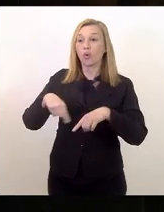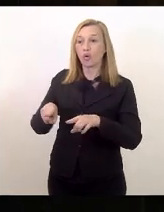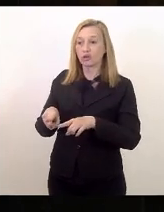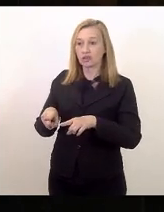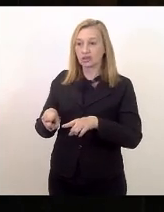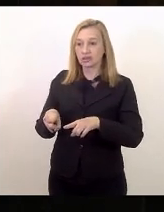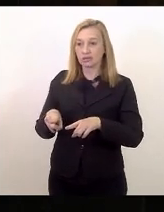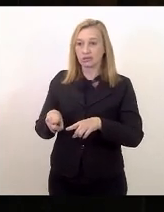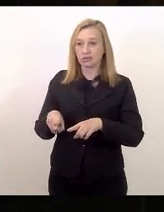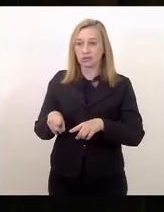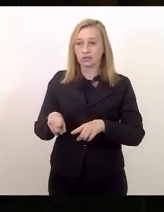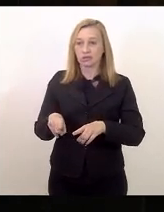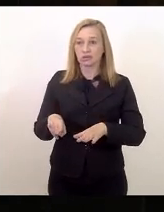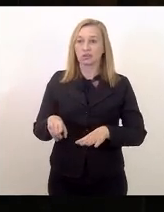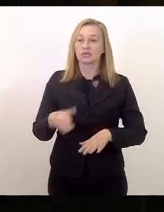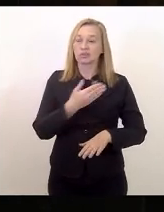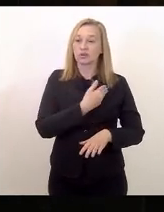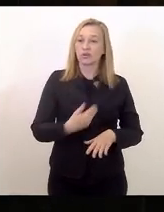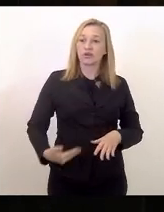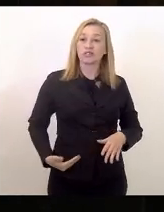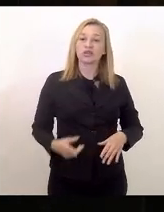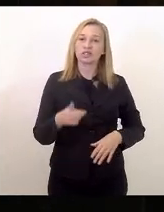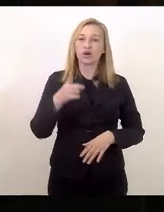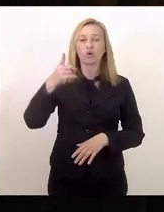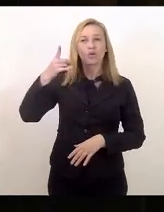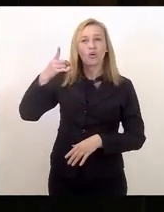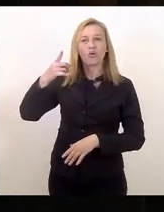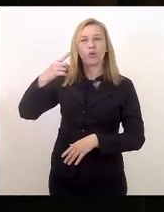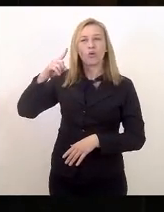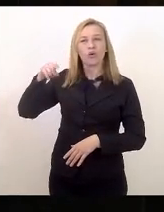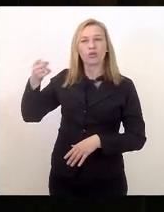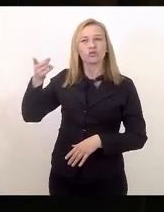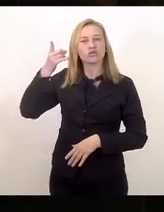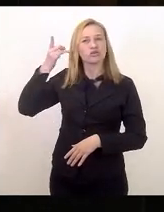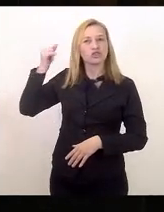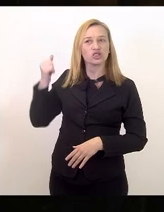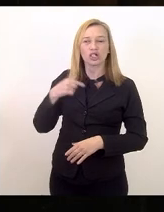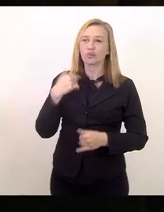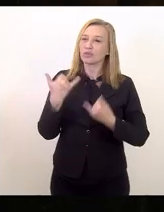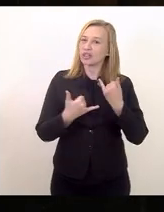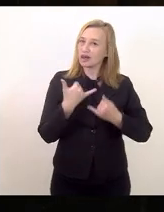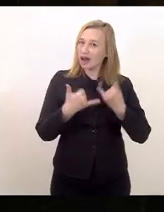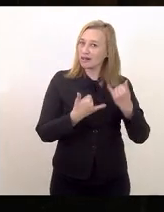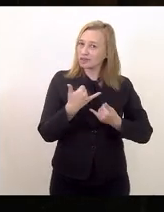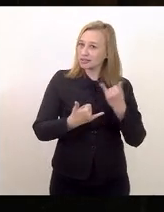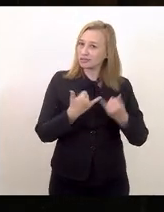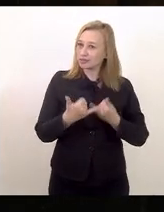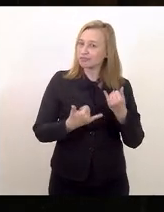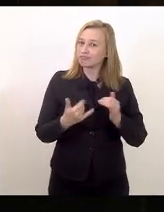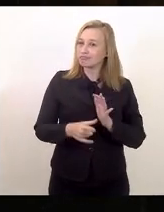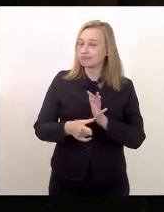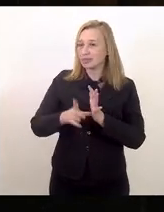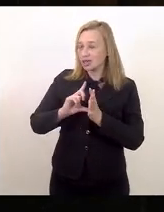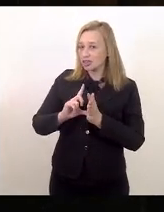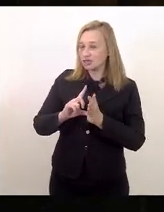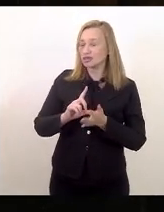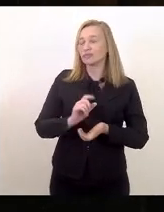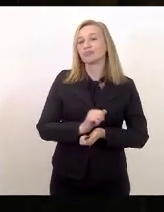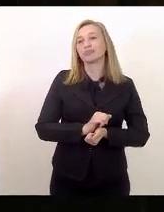até outro dia brincava e me cotejava a antigos